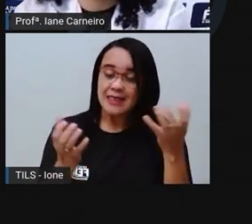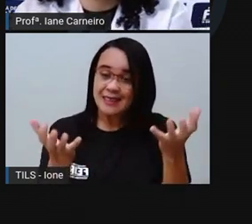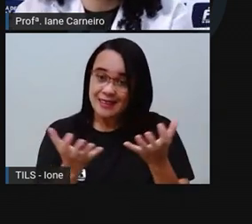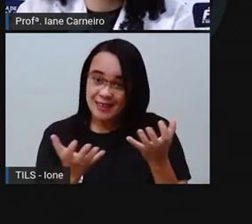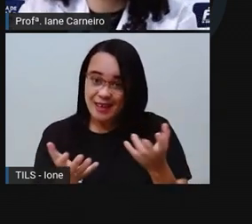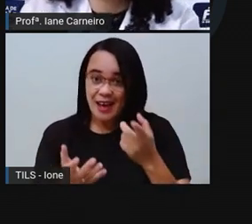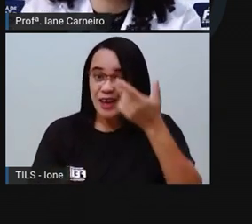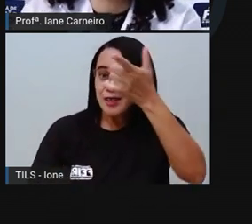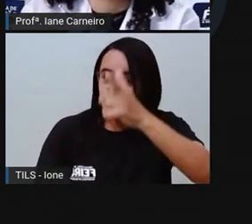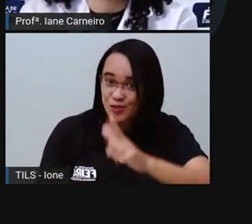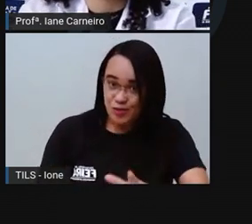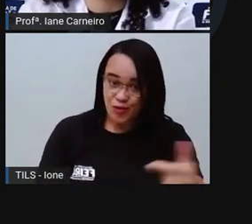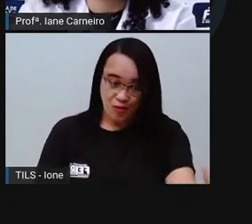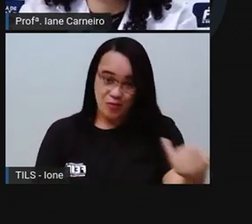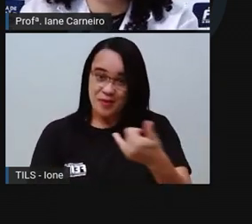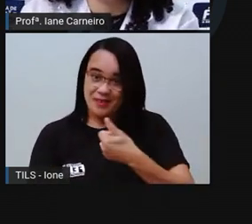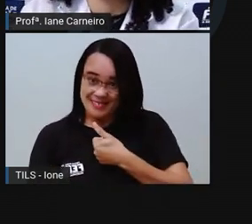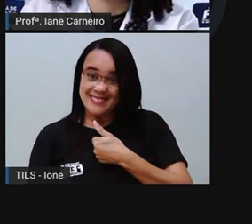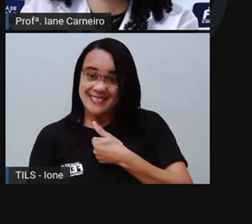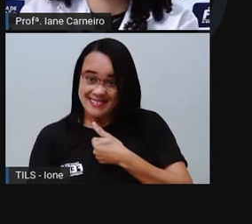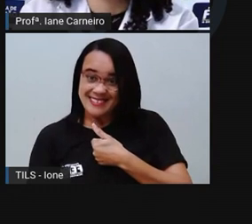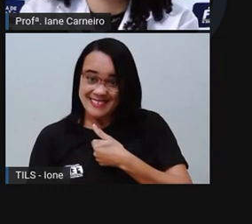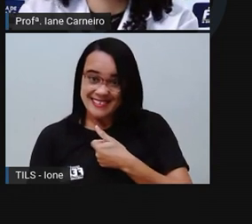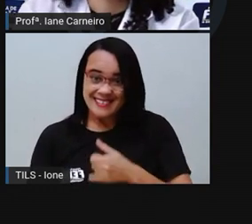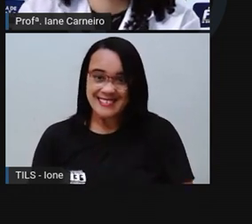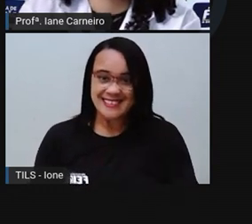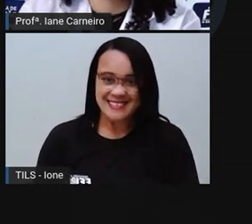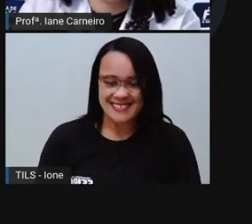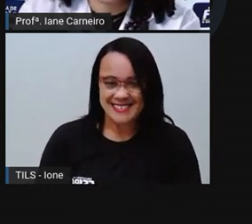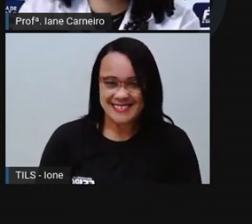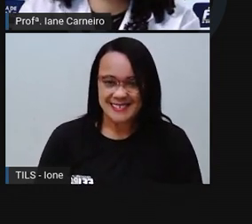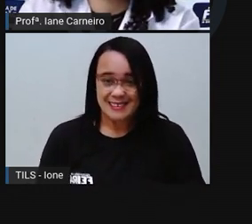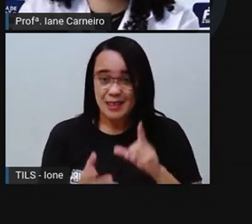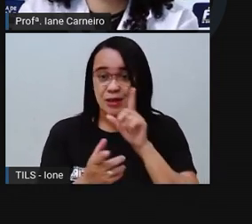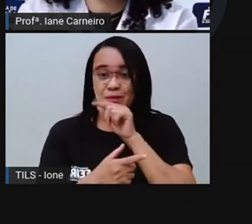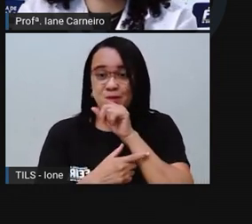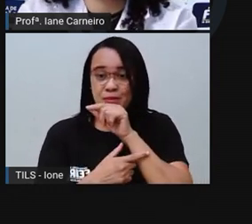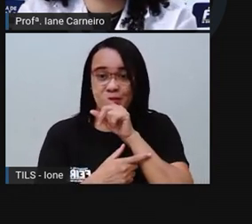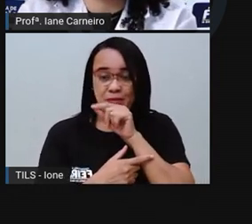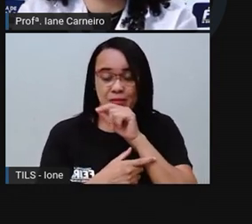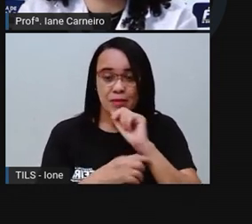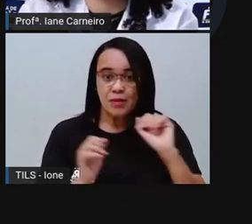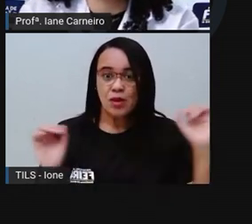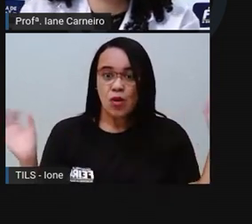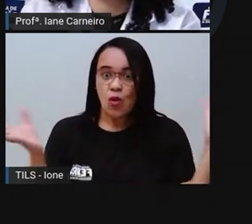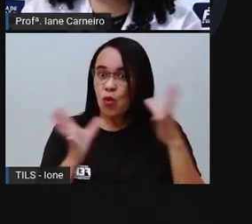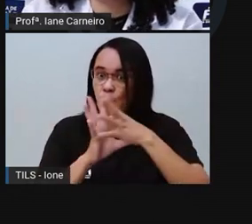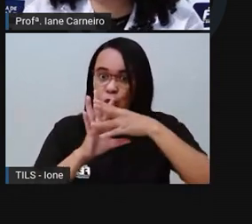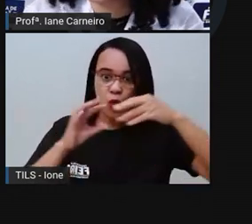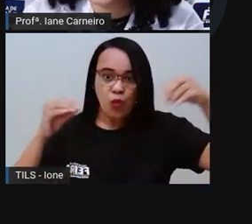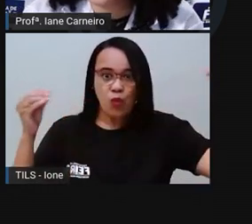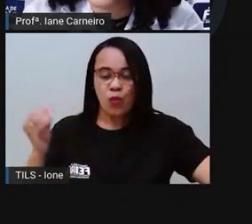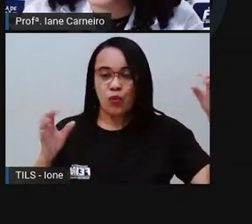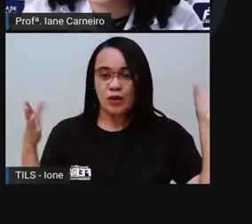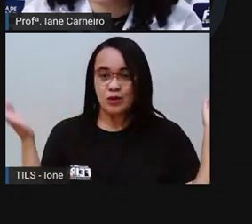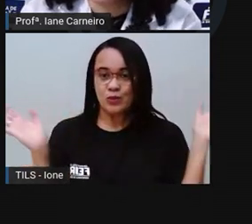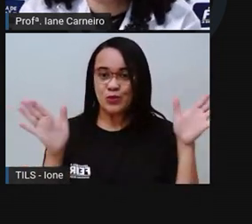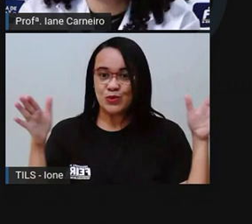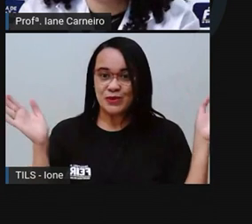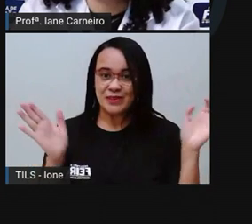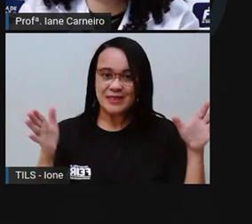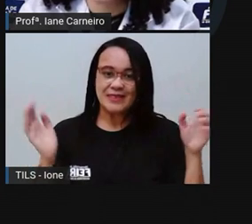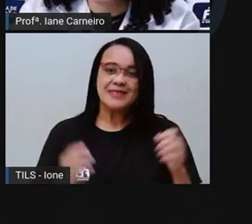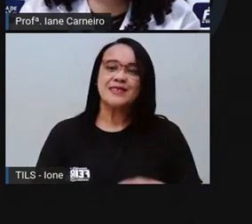Andorinha, e sumiu no céu como um raio. Voar foi possível, pensou a Centopeia.